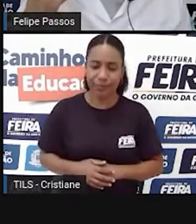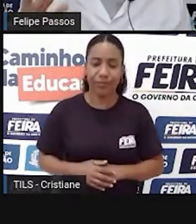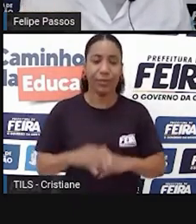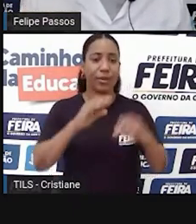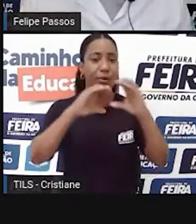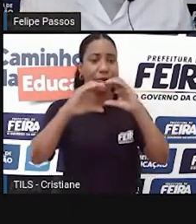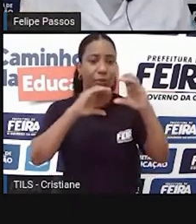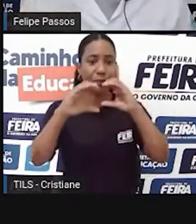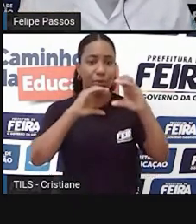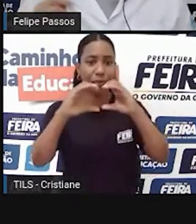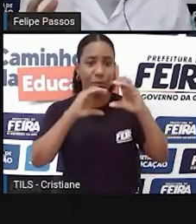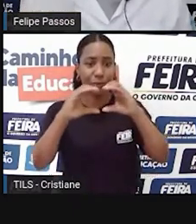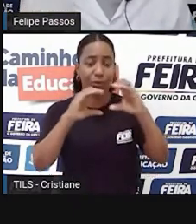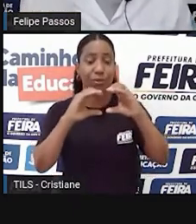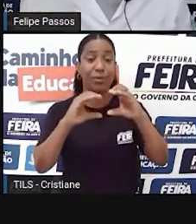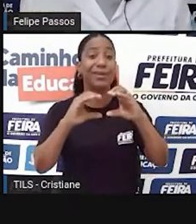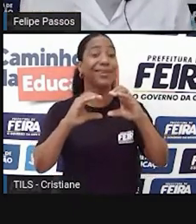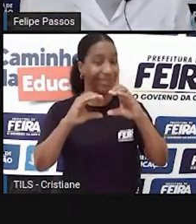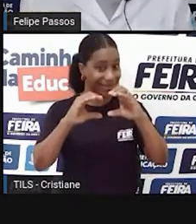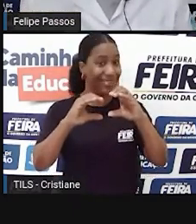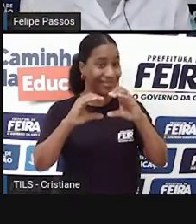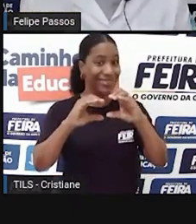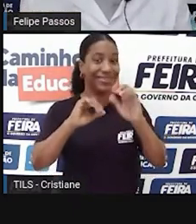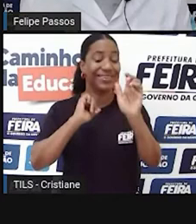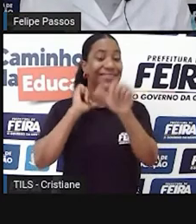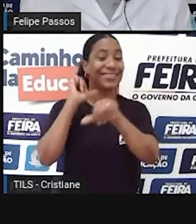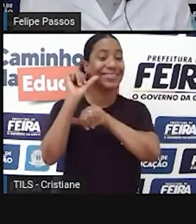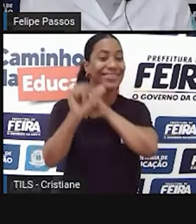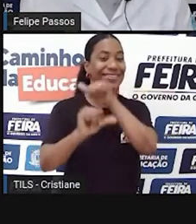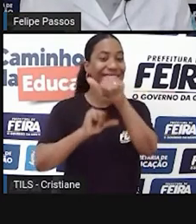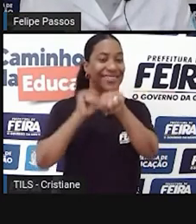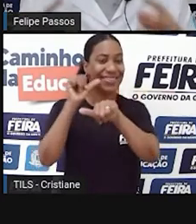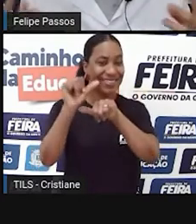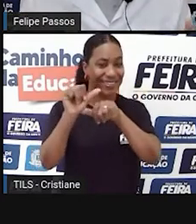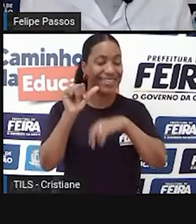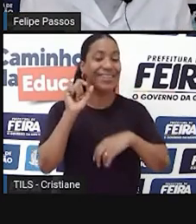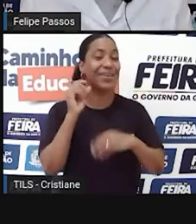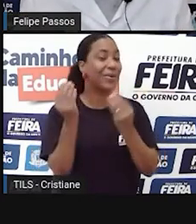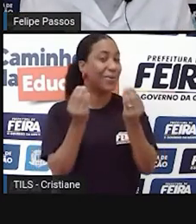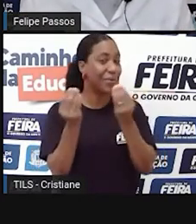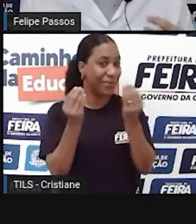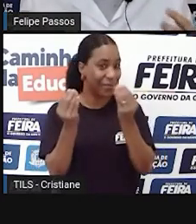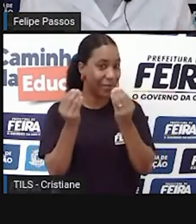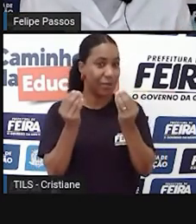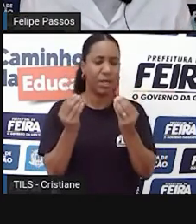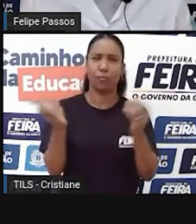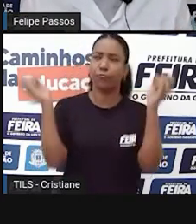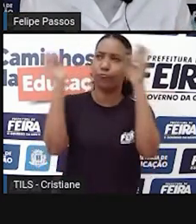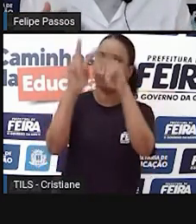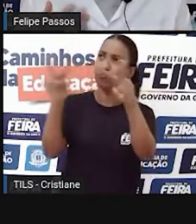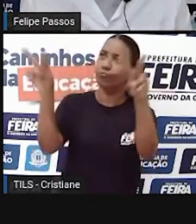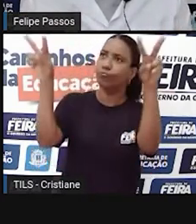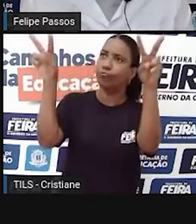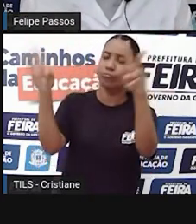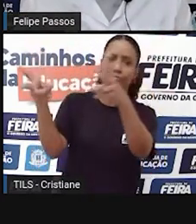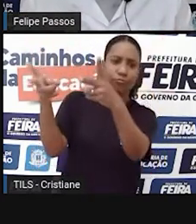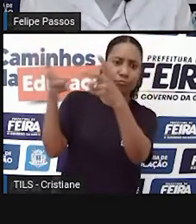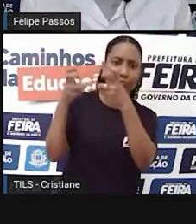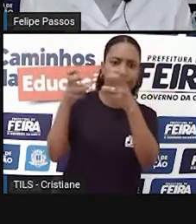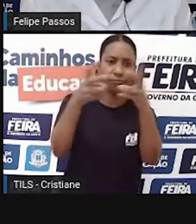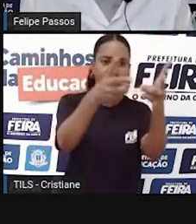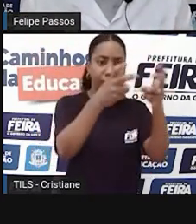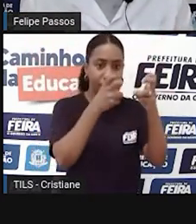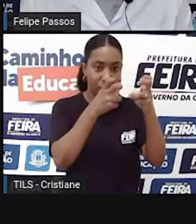essas palavras, o ser humano começou a expressar o que ele via no ambiente, o que ele entendia do ambiente, nas